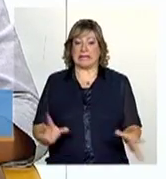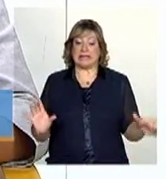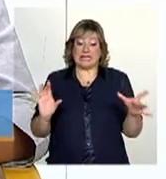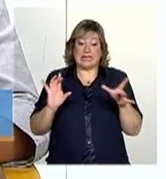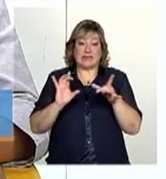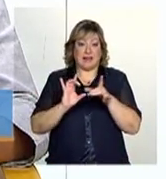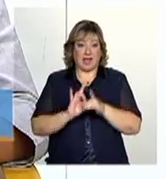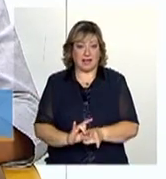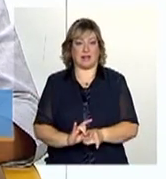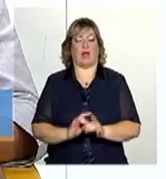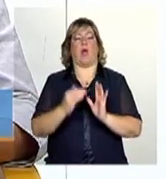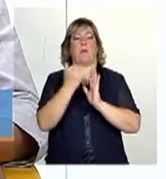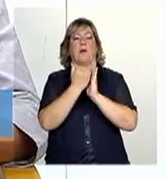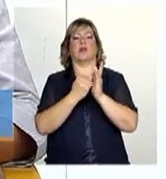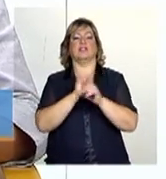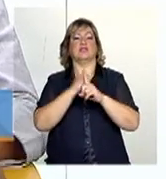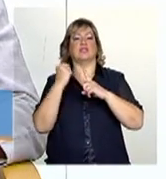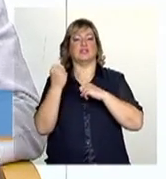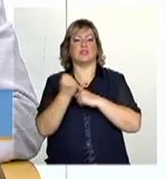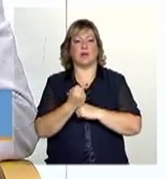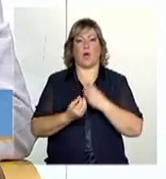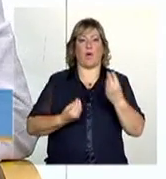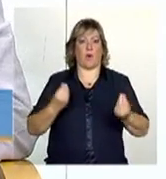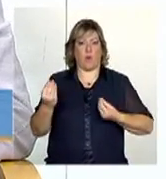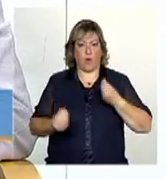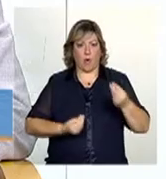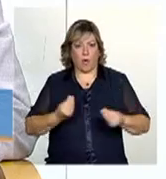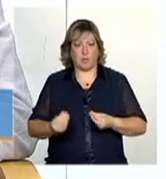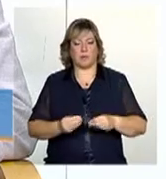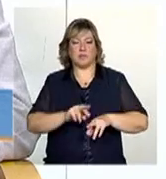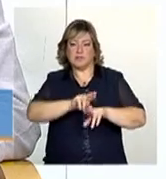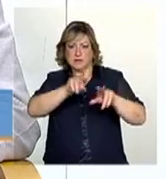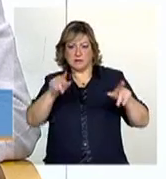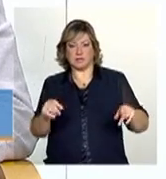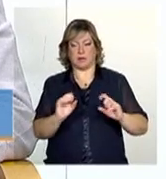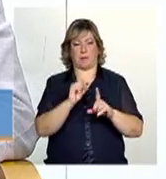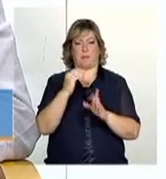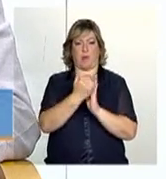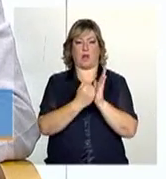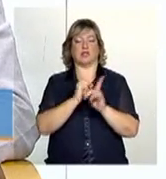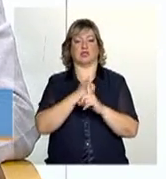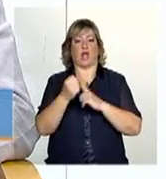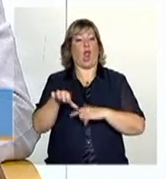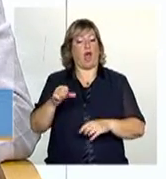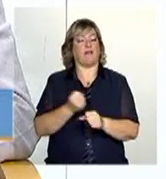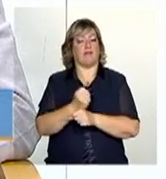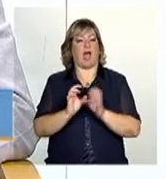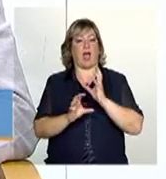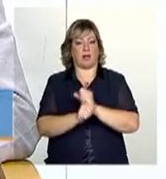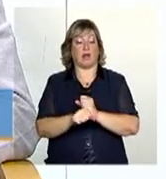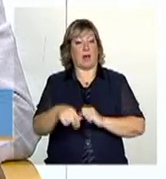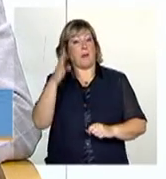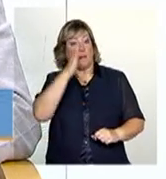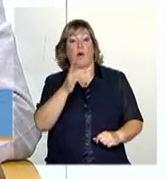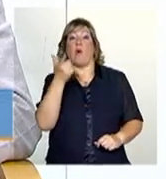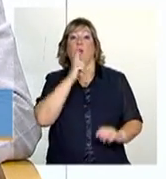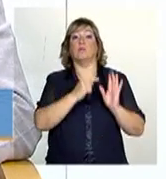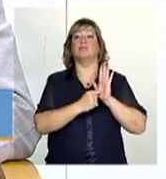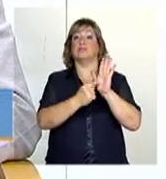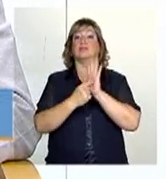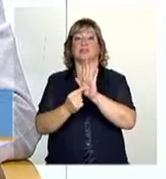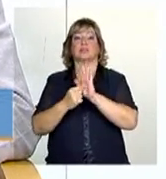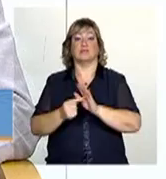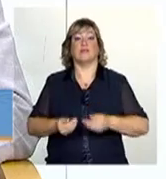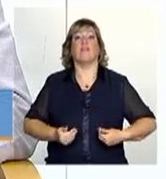de programas sociais, de convergência de programas sociais. Nesses nove anos. O Brasil se tornou exportador da tecnologia